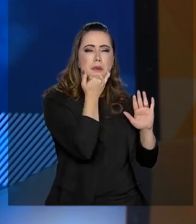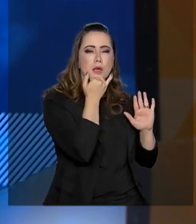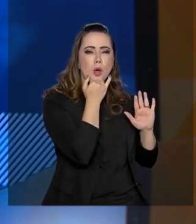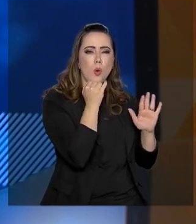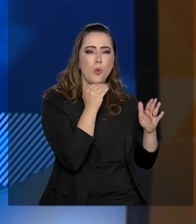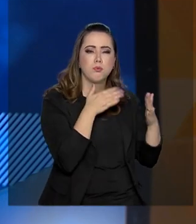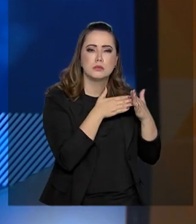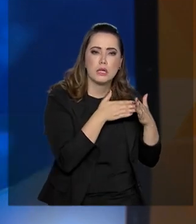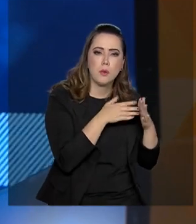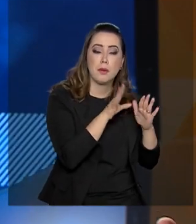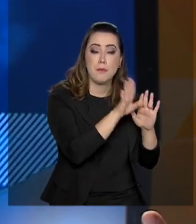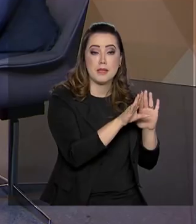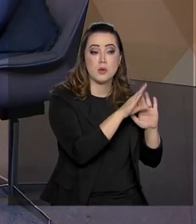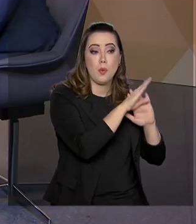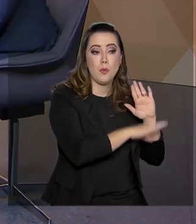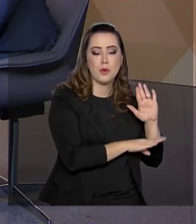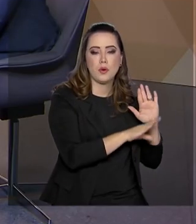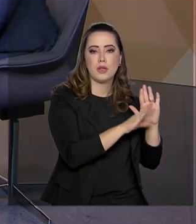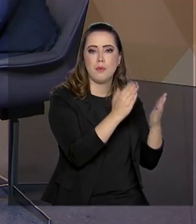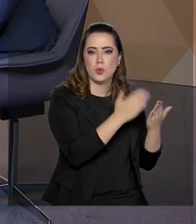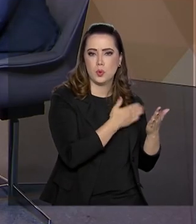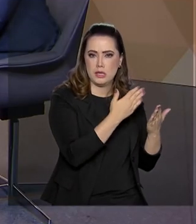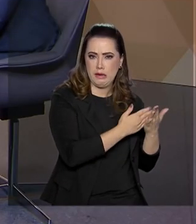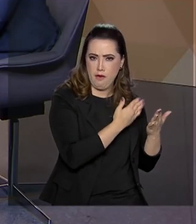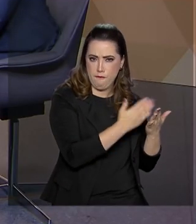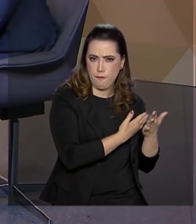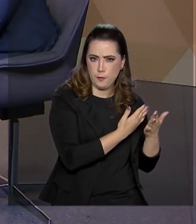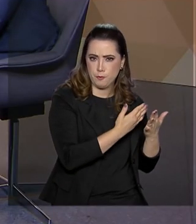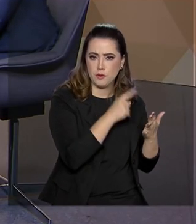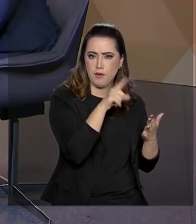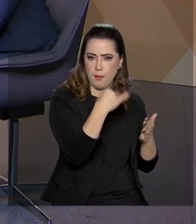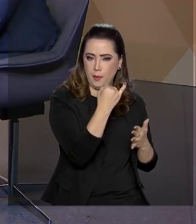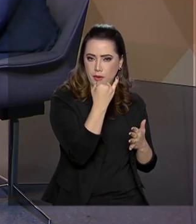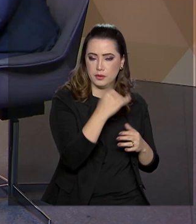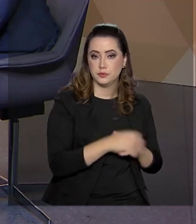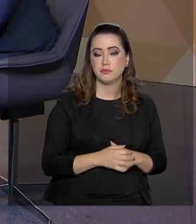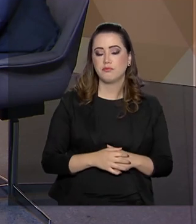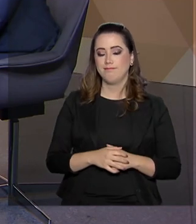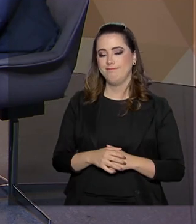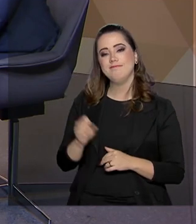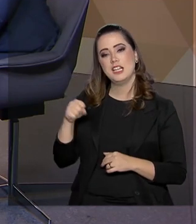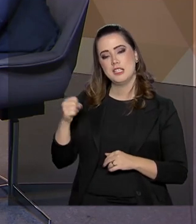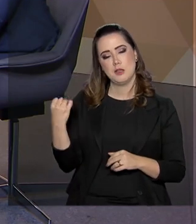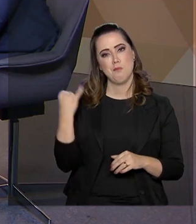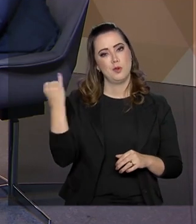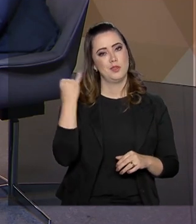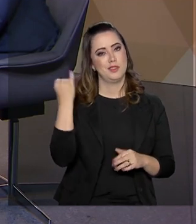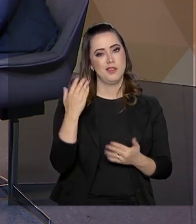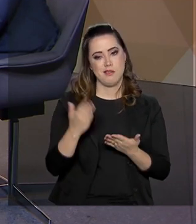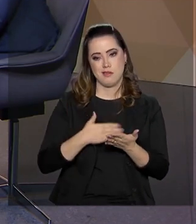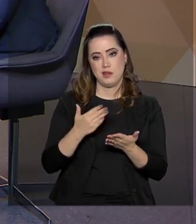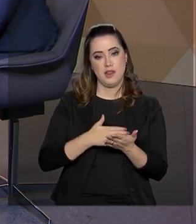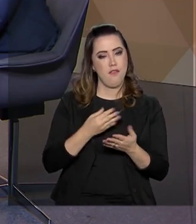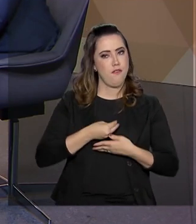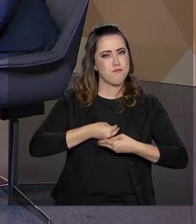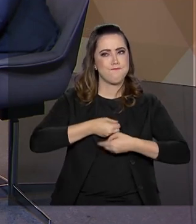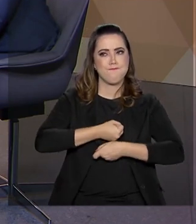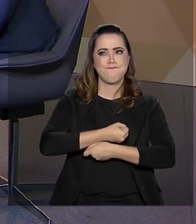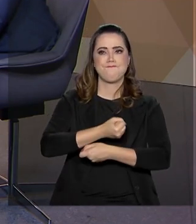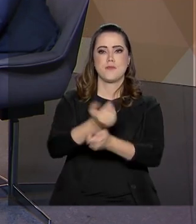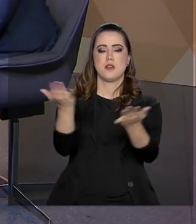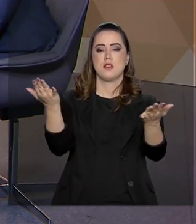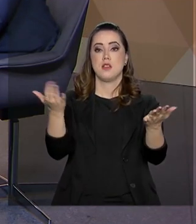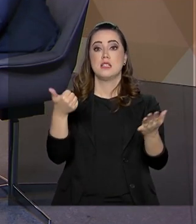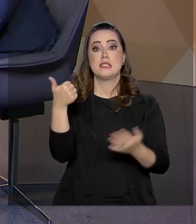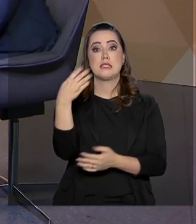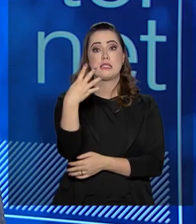senhor, também é um case? É um case. Nós temos distribuição de livros didáticos, hoje mais de 148 milhões de livros, e